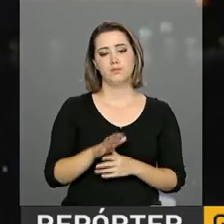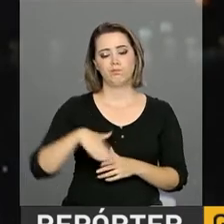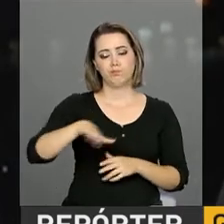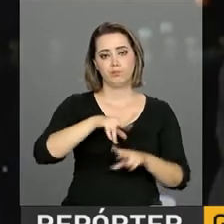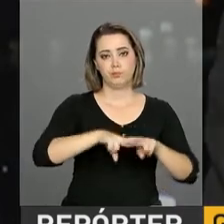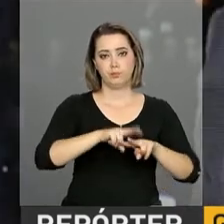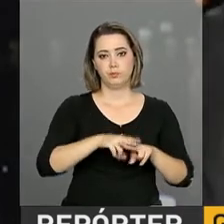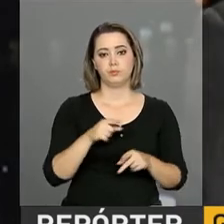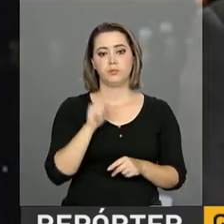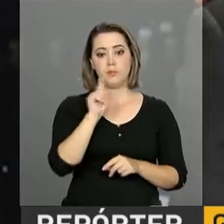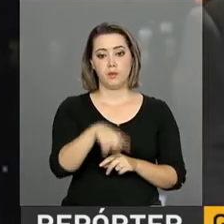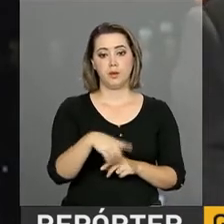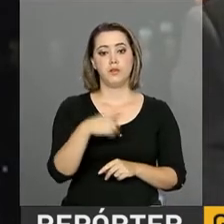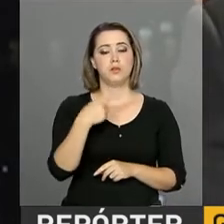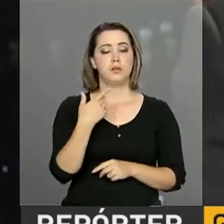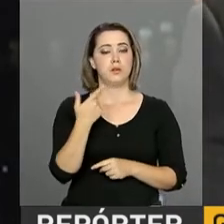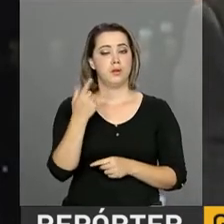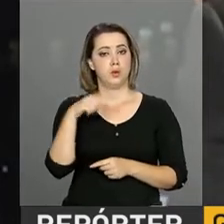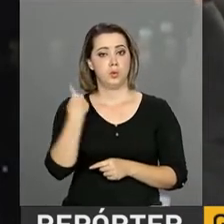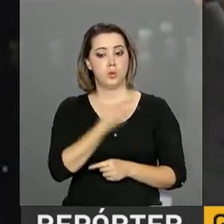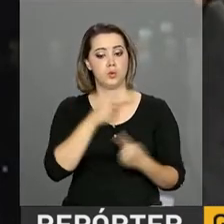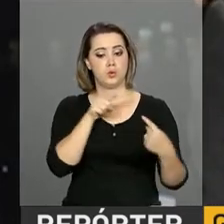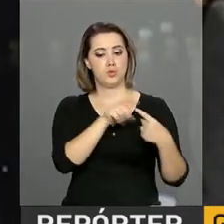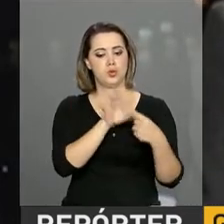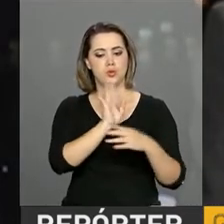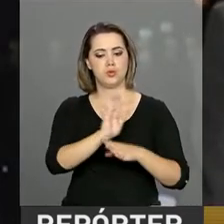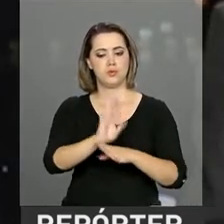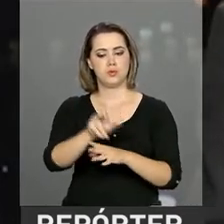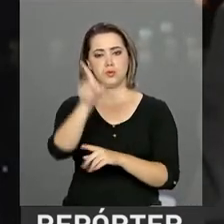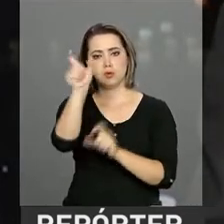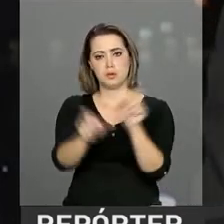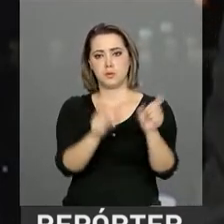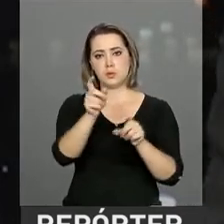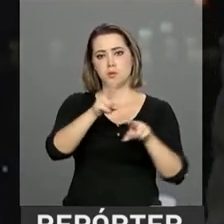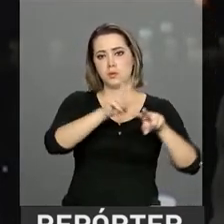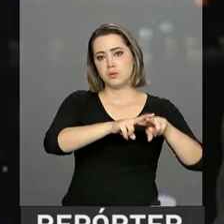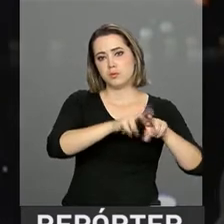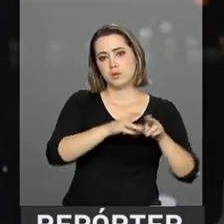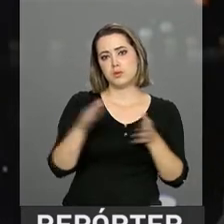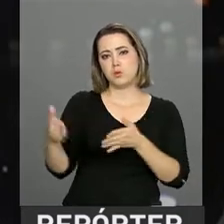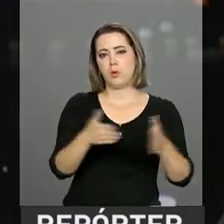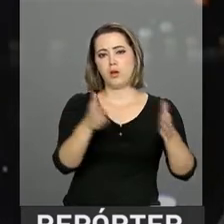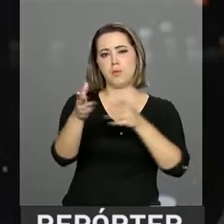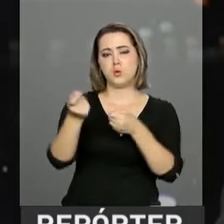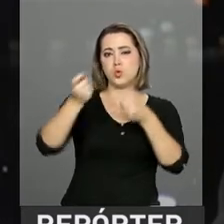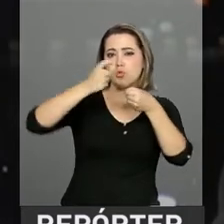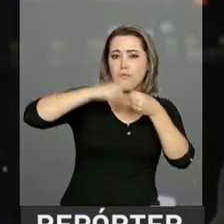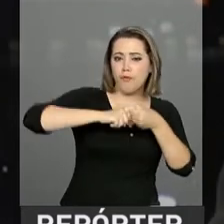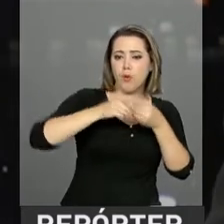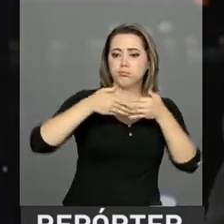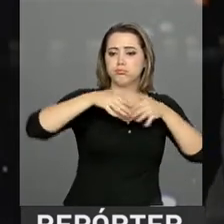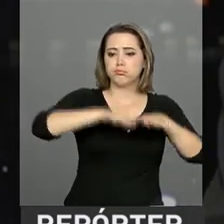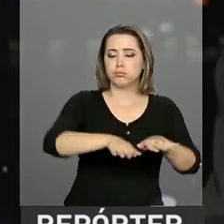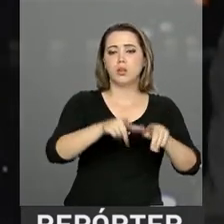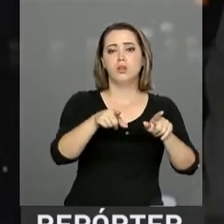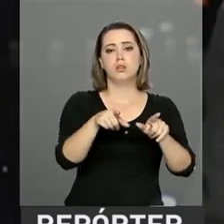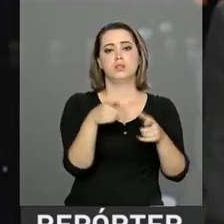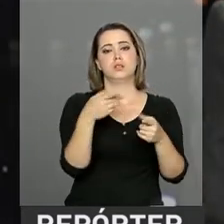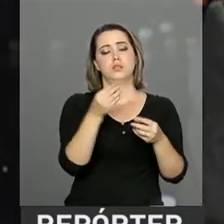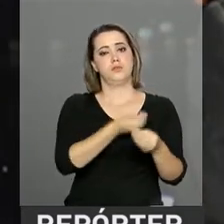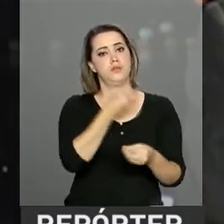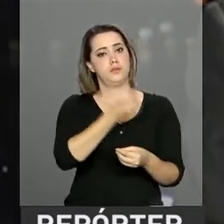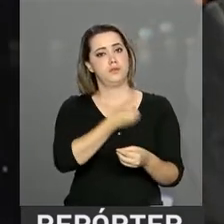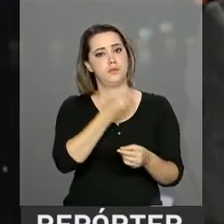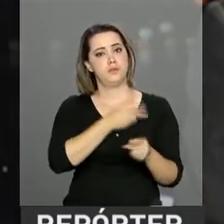para o avanço de nosso objetivo de ajudar os regressos a construir um caminho de volta e útil ao convívio